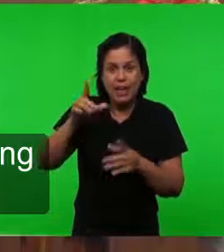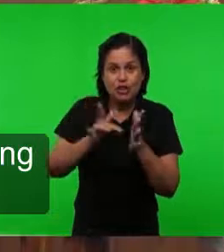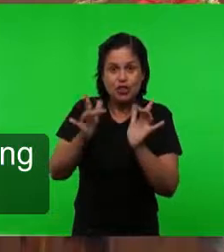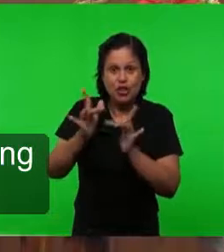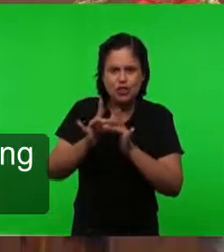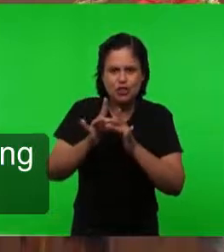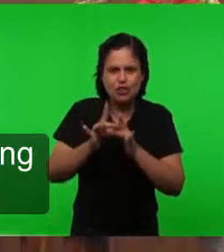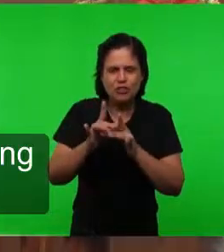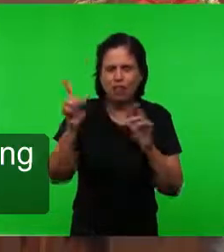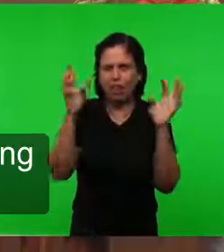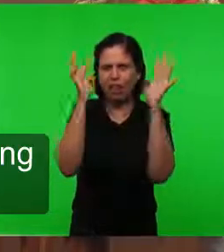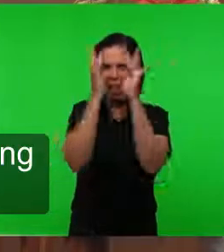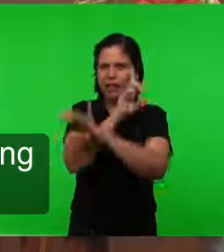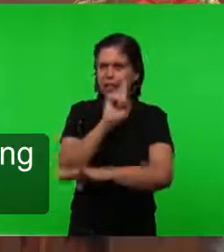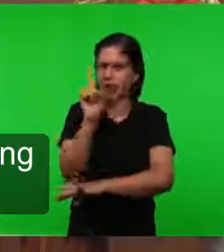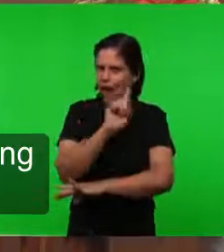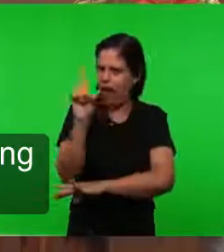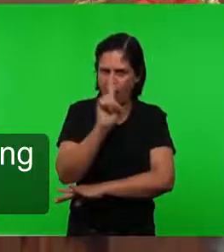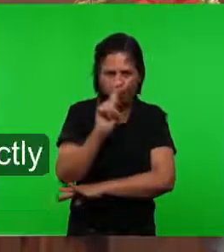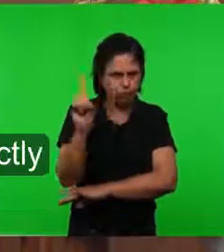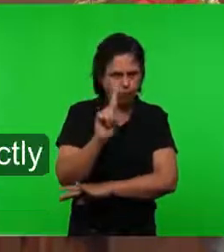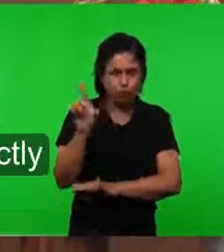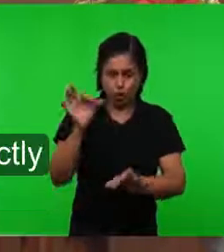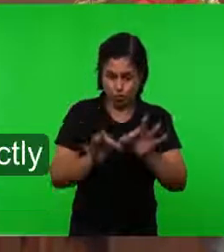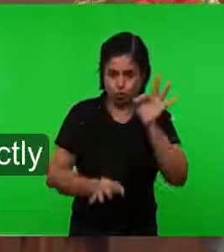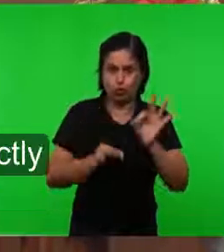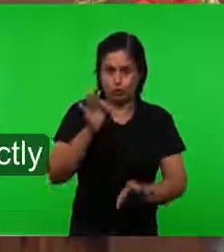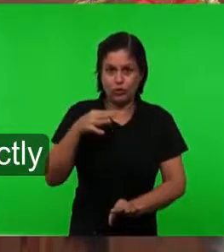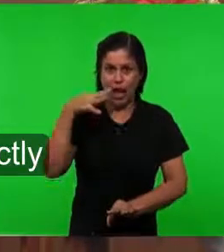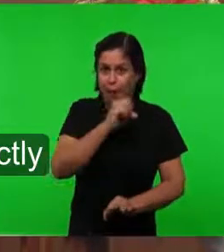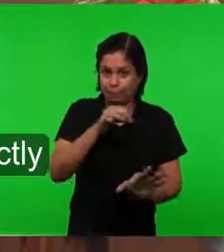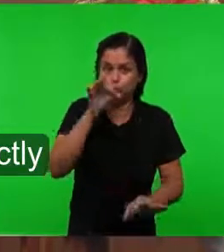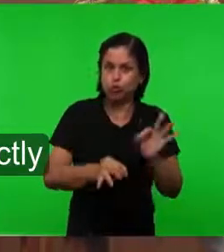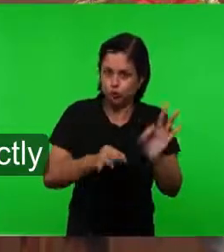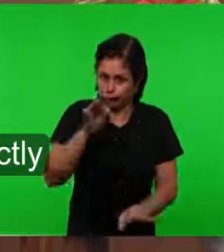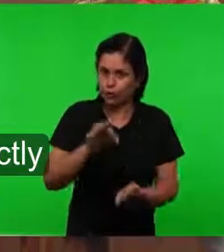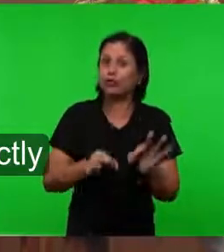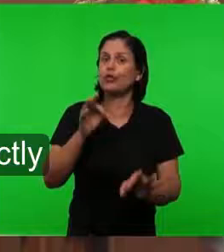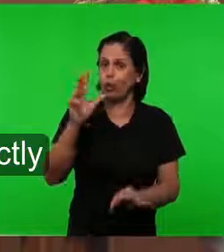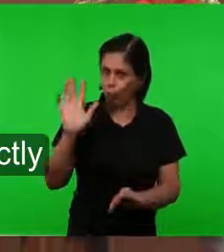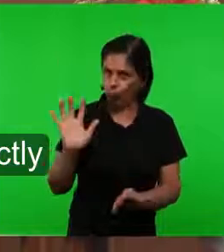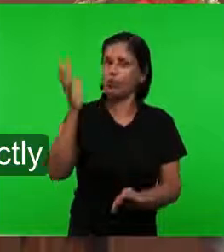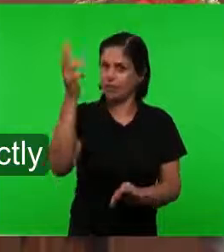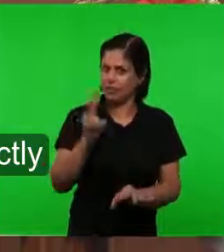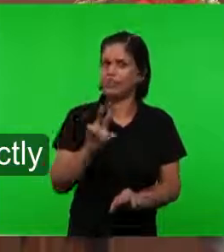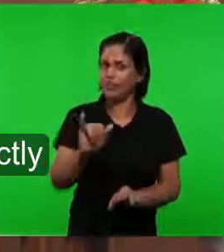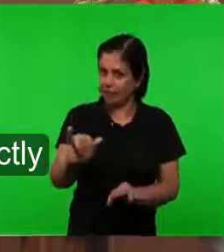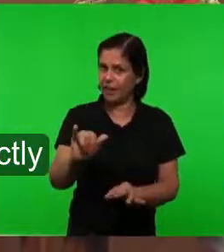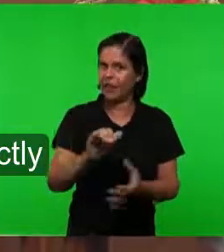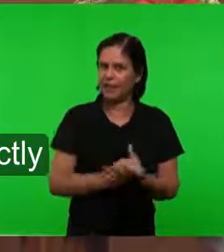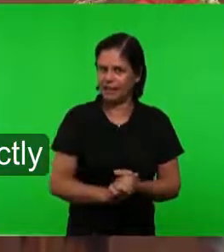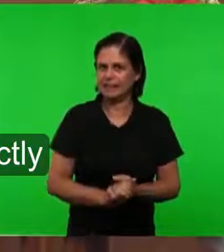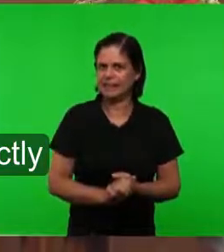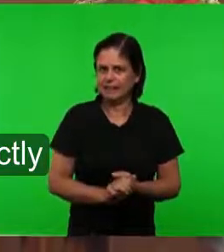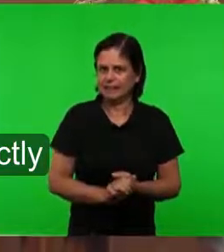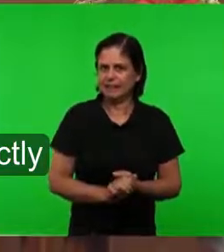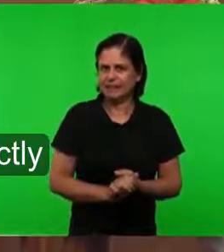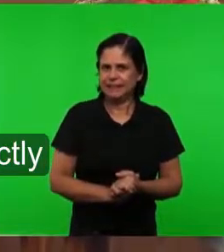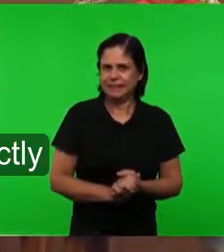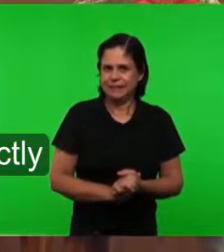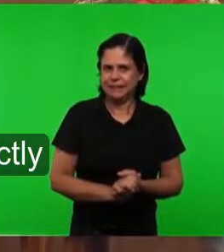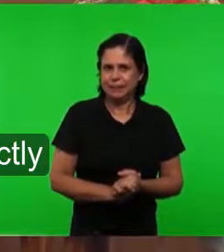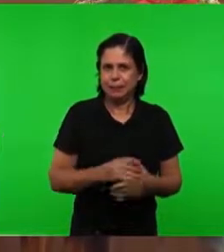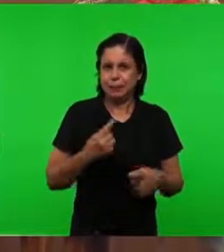Passa Ao juízo de Deus Nada E ele se apressa E a luz da revelação Que é